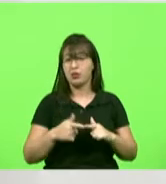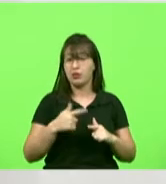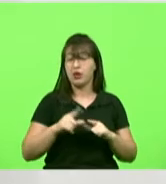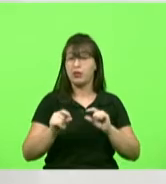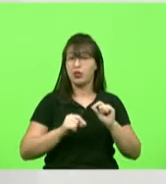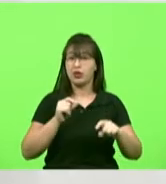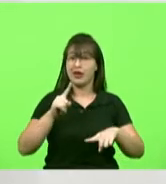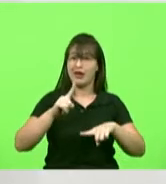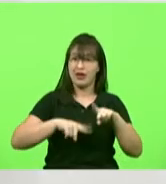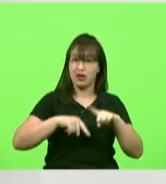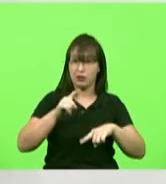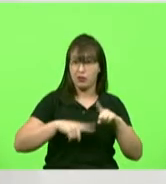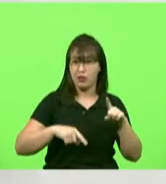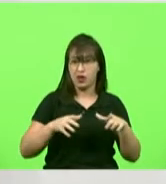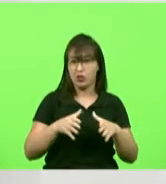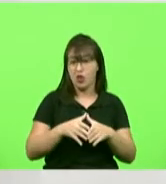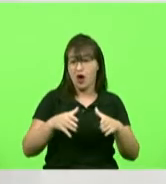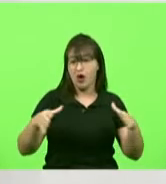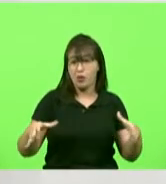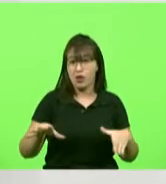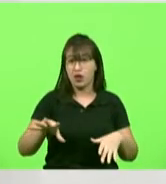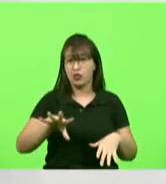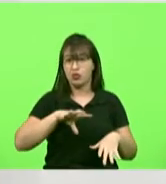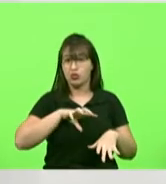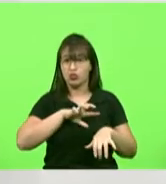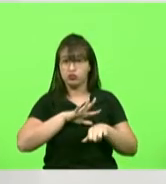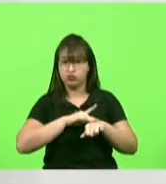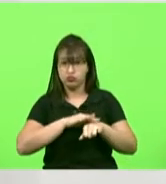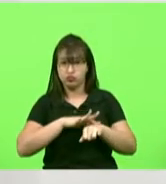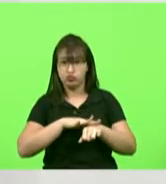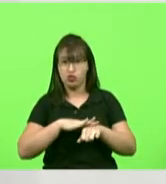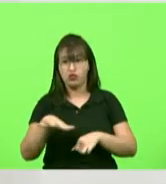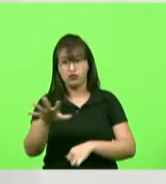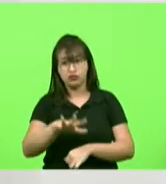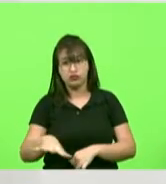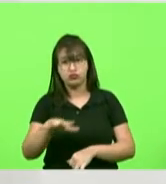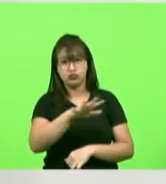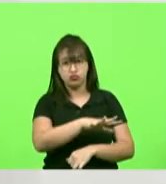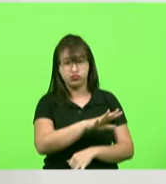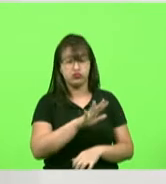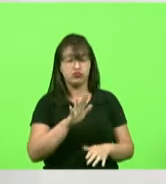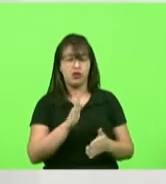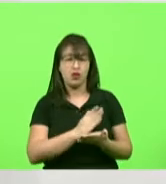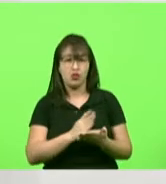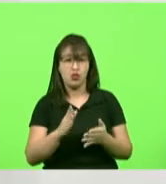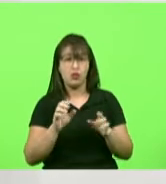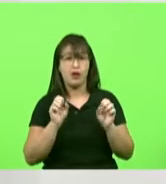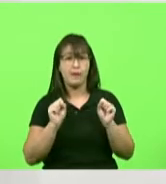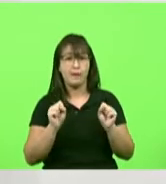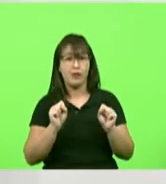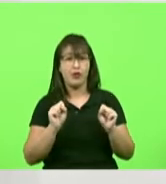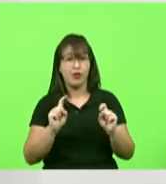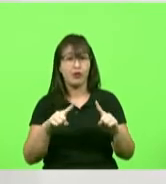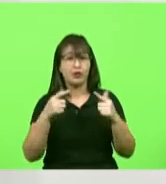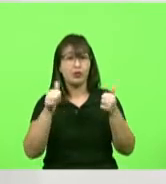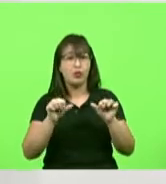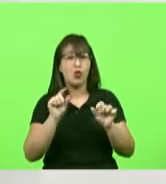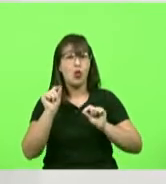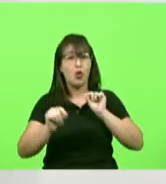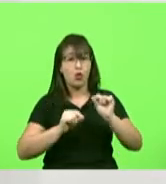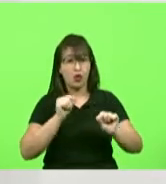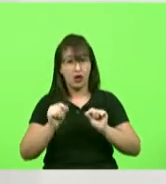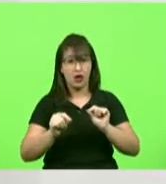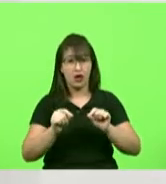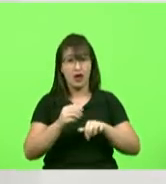existe um aumento em algumas regiões e pode piorar porque pode ficar sem profissionais de saúde porque quando isso